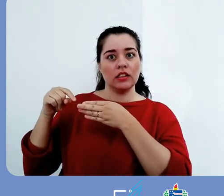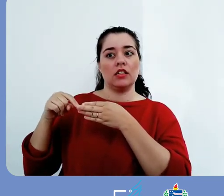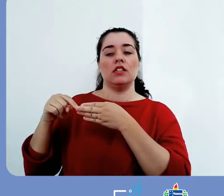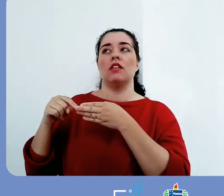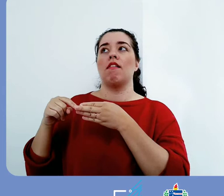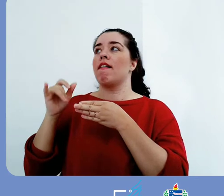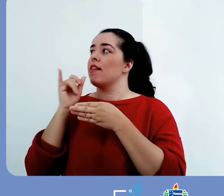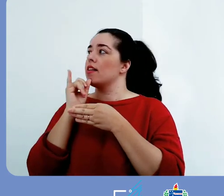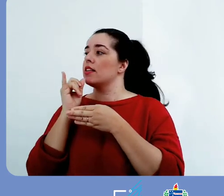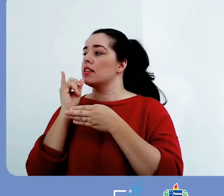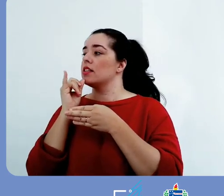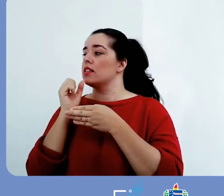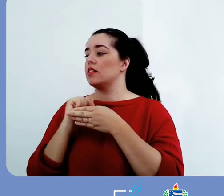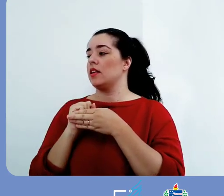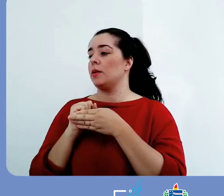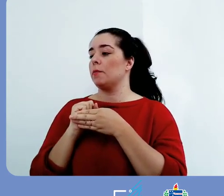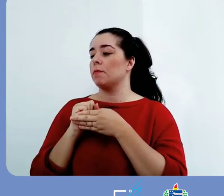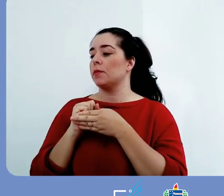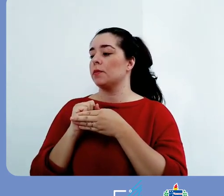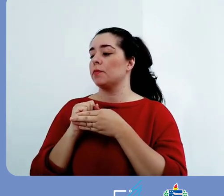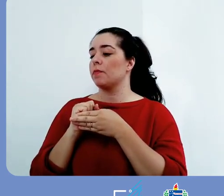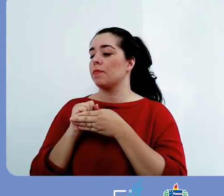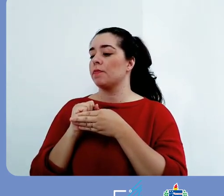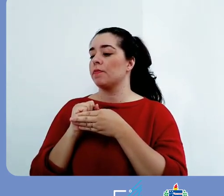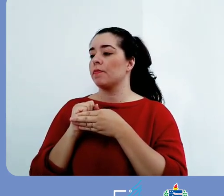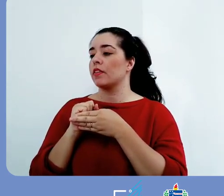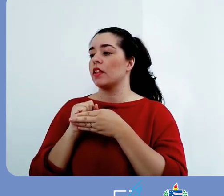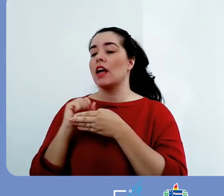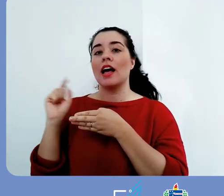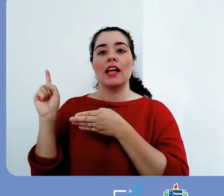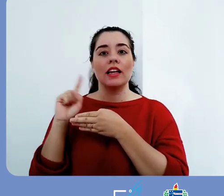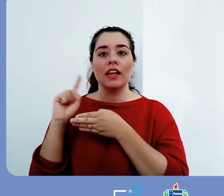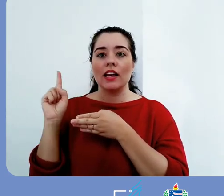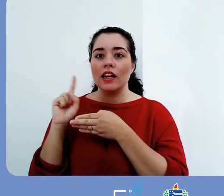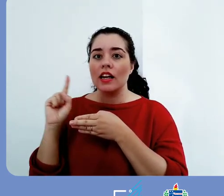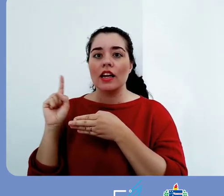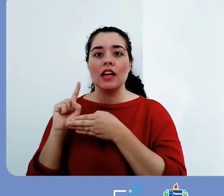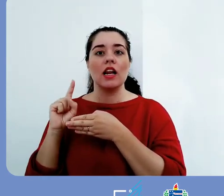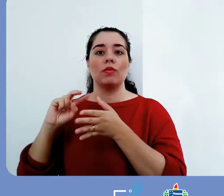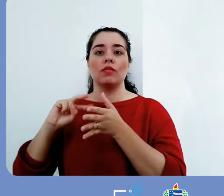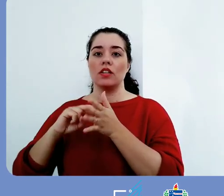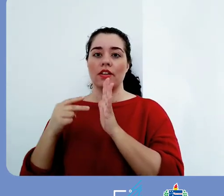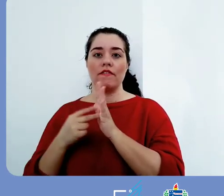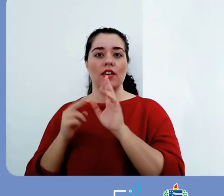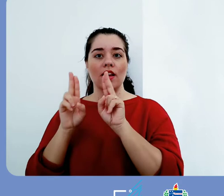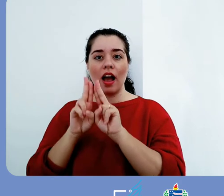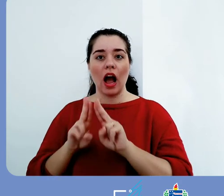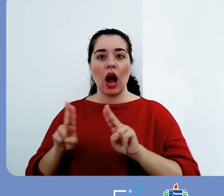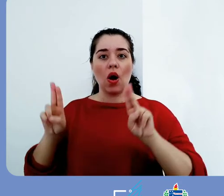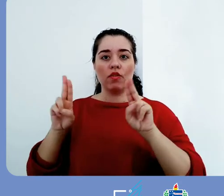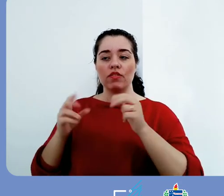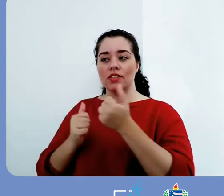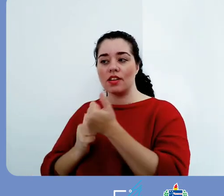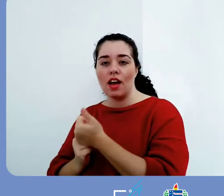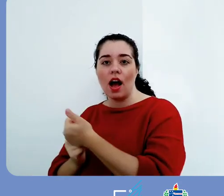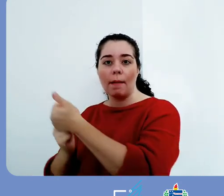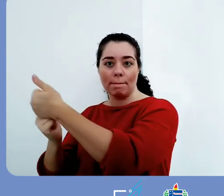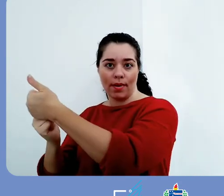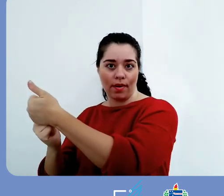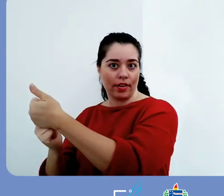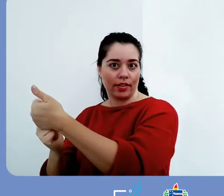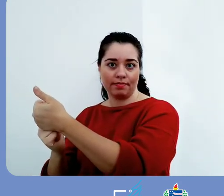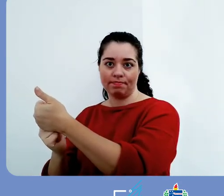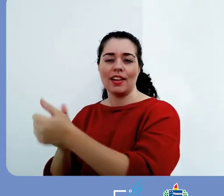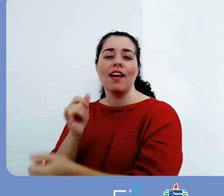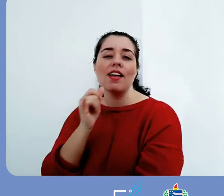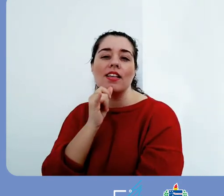para dentro da sala de aula um vídeo produzido pela UFSC, isso não significa que as iniciativas ou o trabalho feito ali na escola